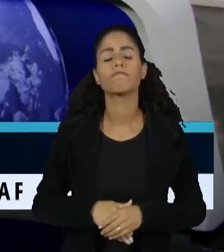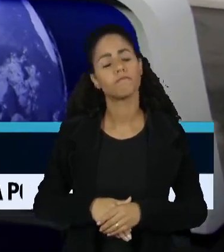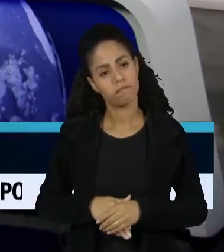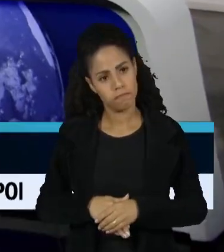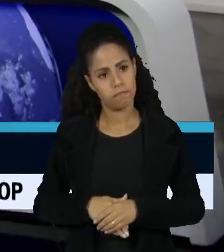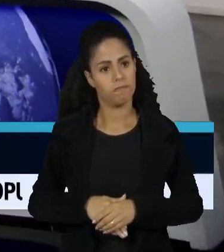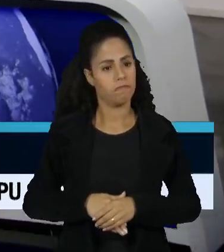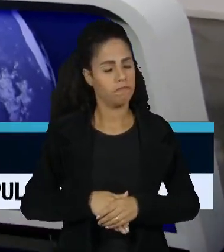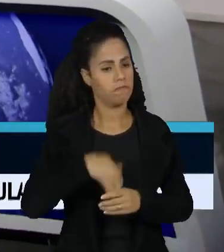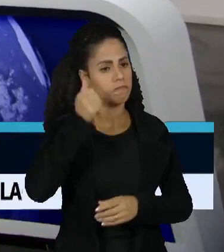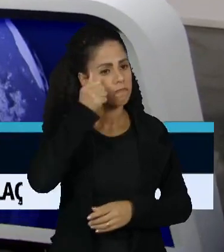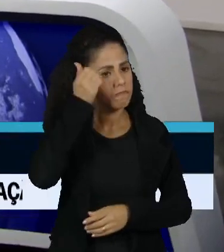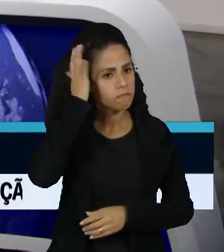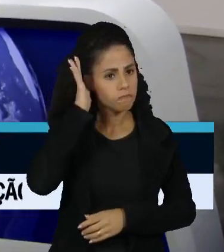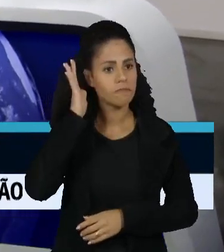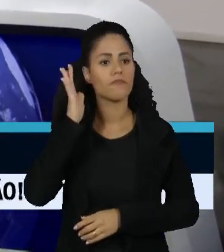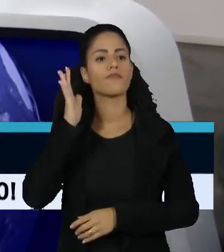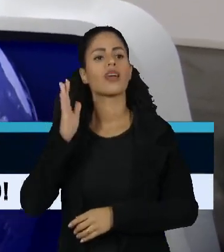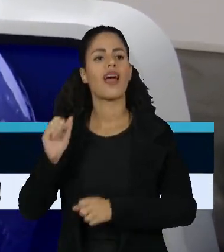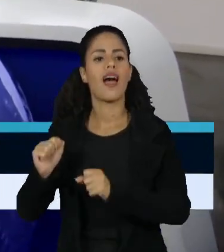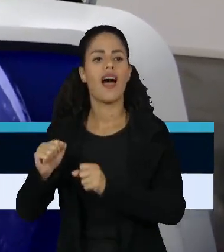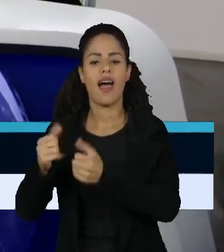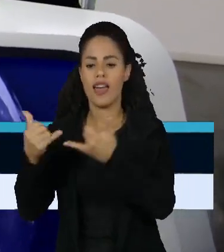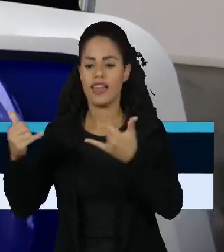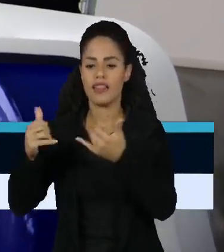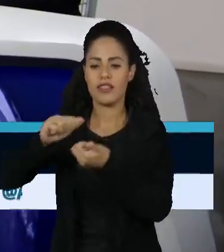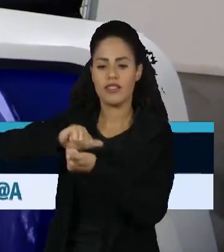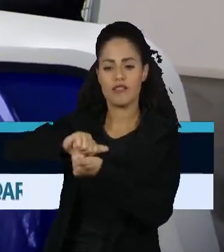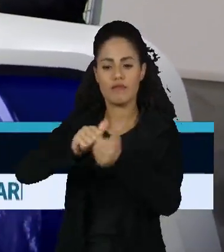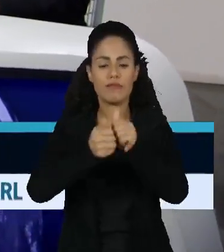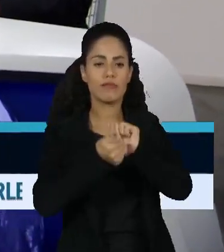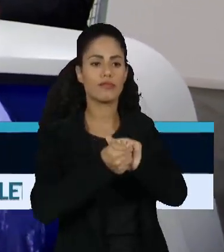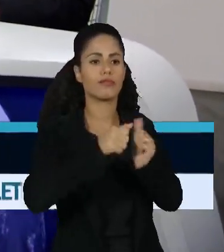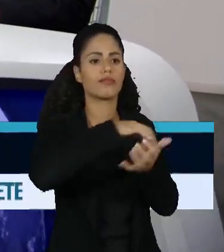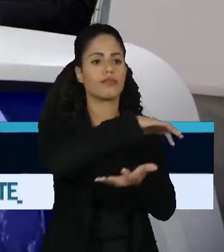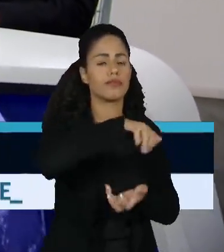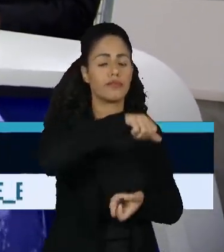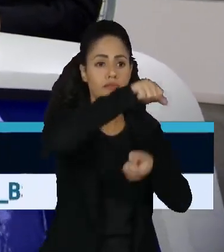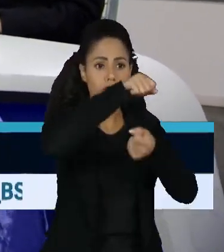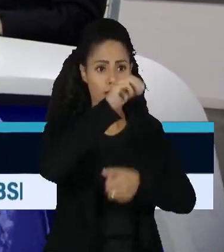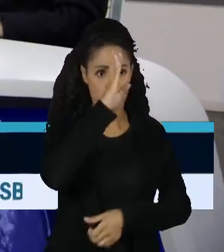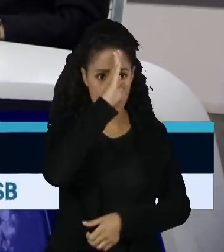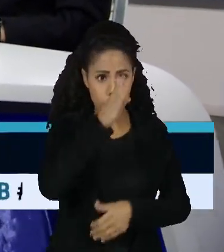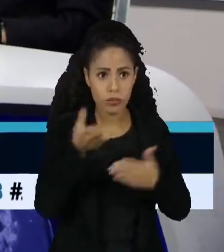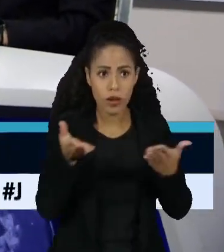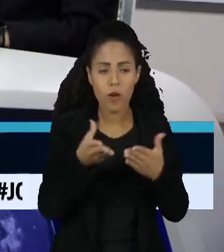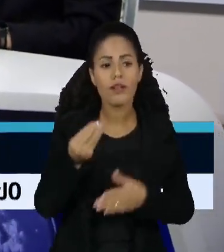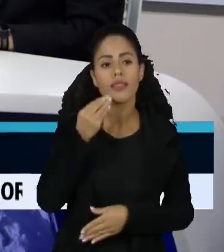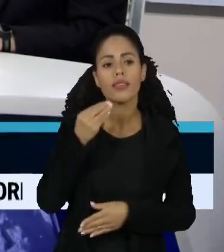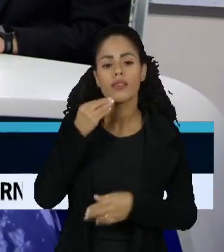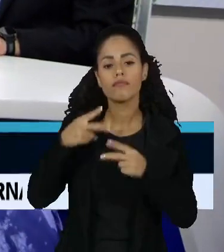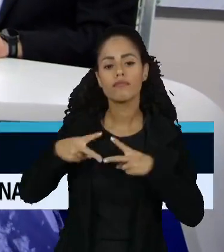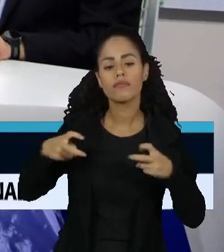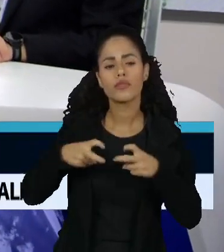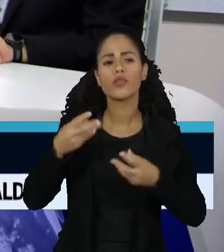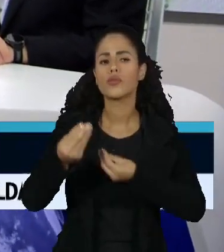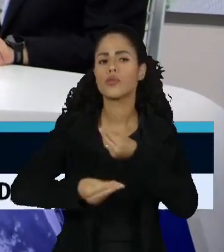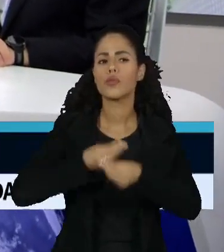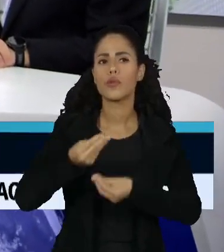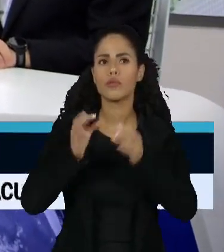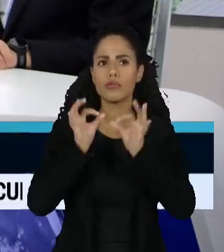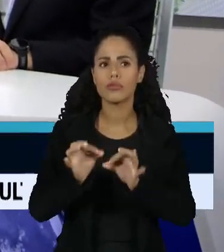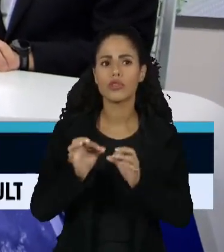Schneider, transição energética e expansão das reservas de petróleo são os principais obstáculos da Petrobras. Como conciliar